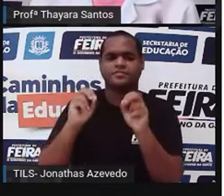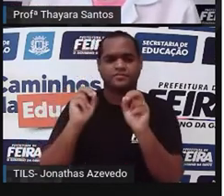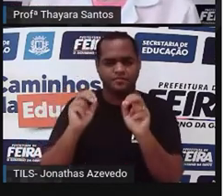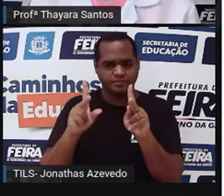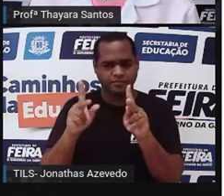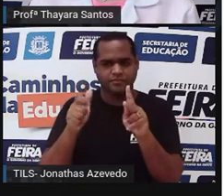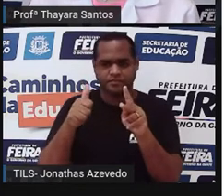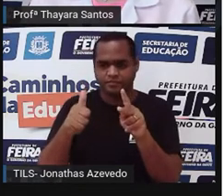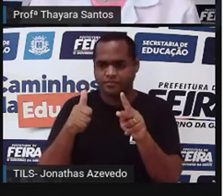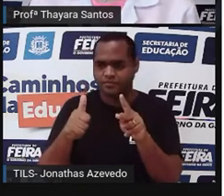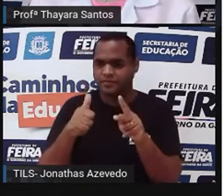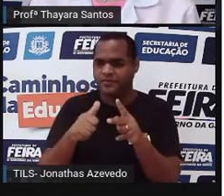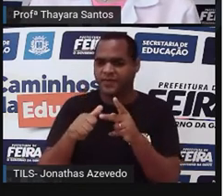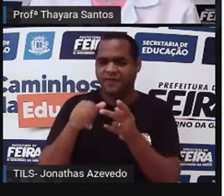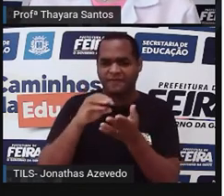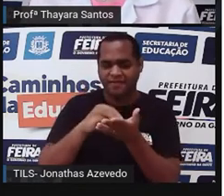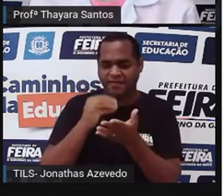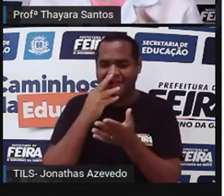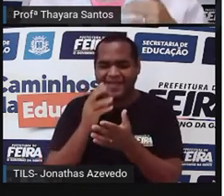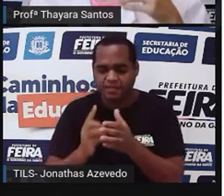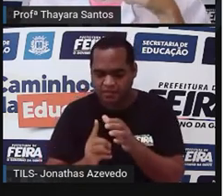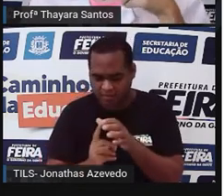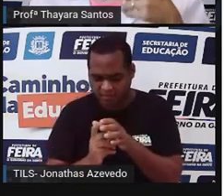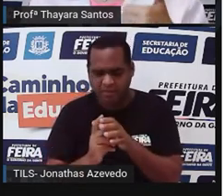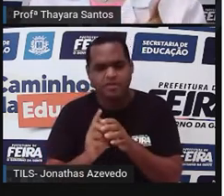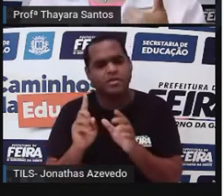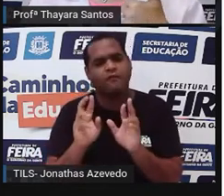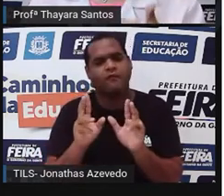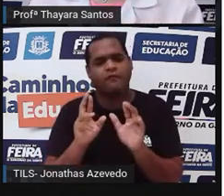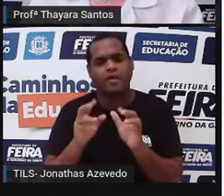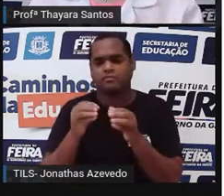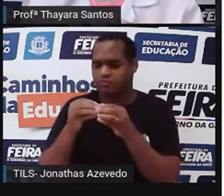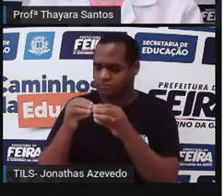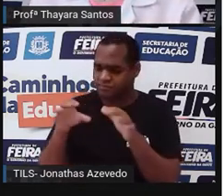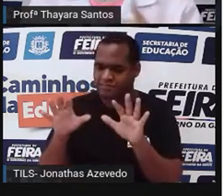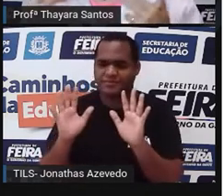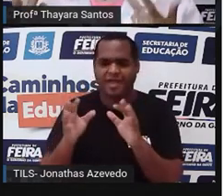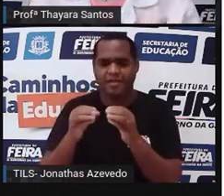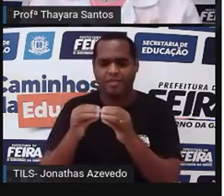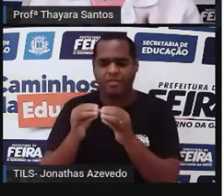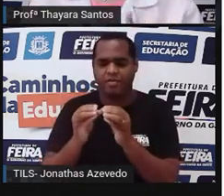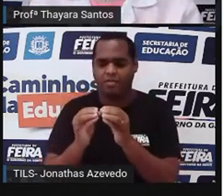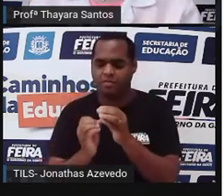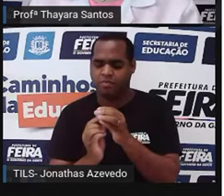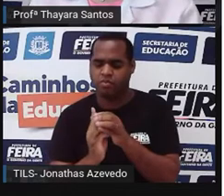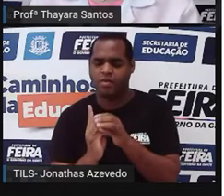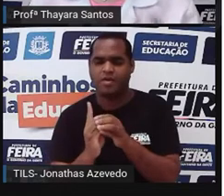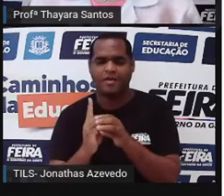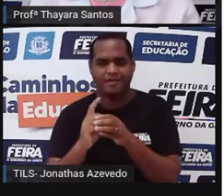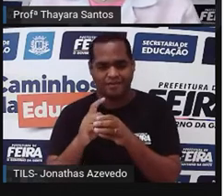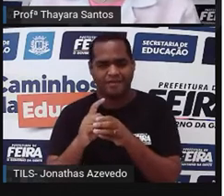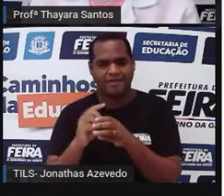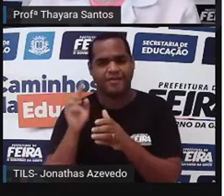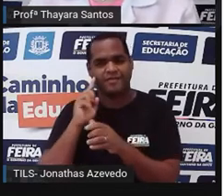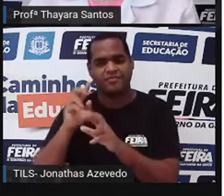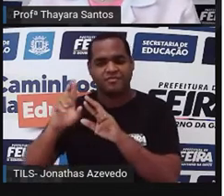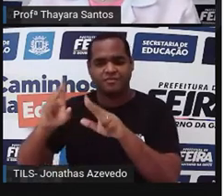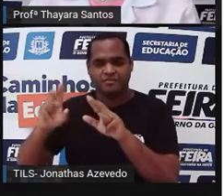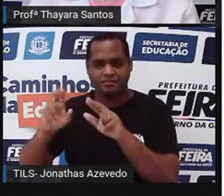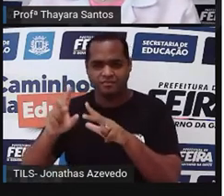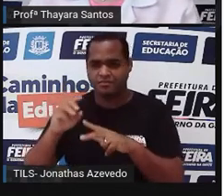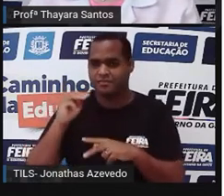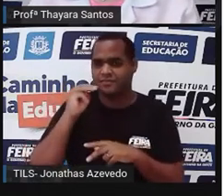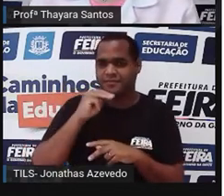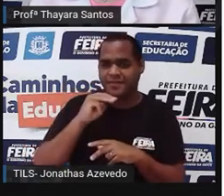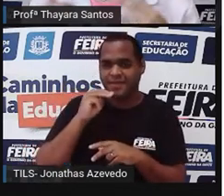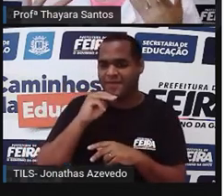Ele não sai na fase de larva. Então, reprodução é sexuada, eles têm os sexos separados, não tem aves